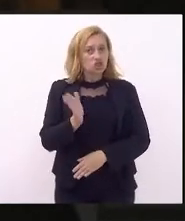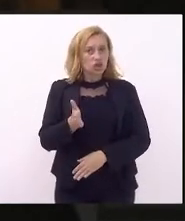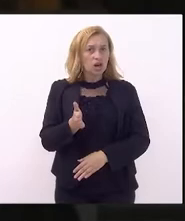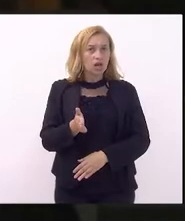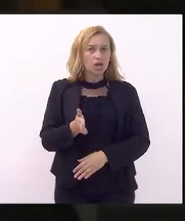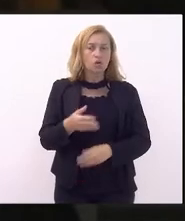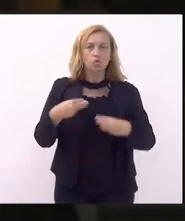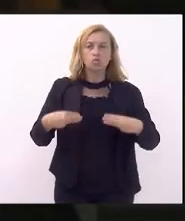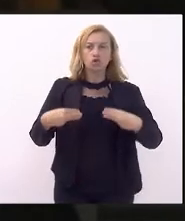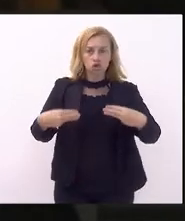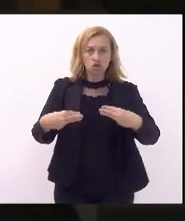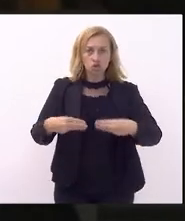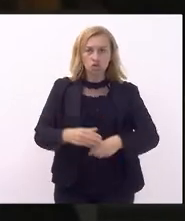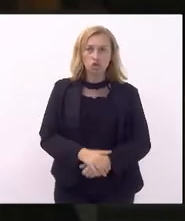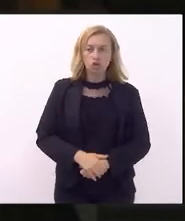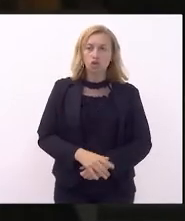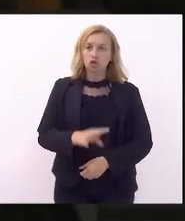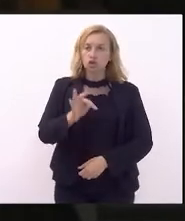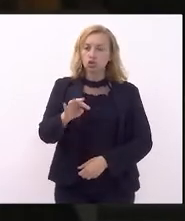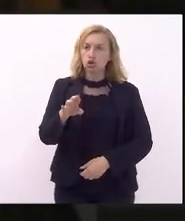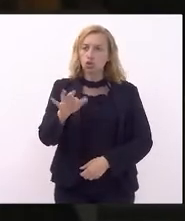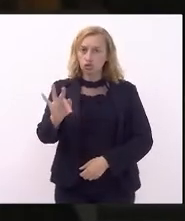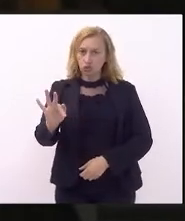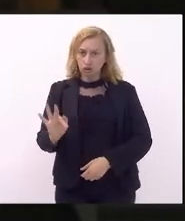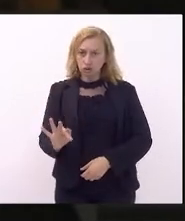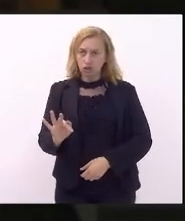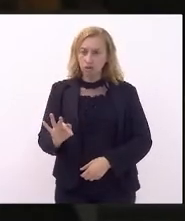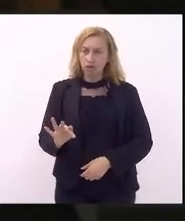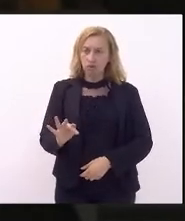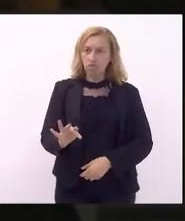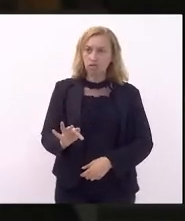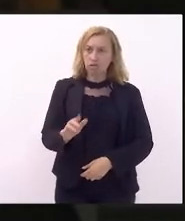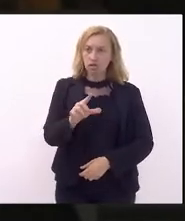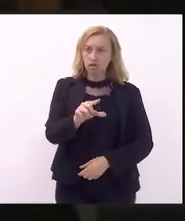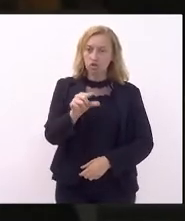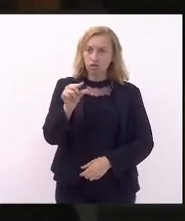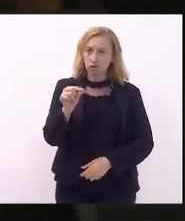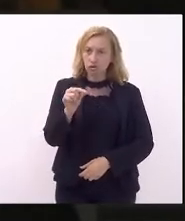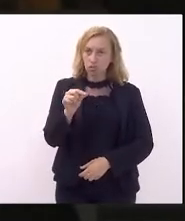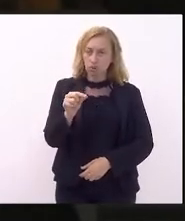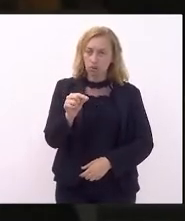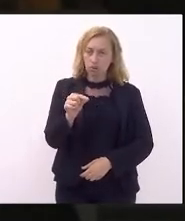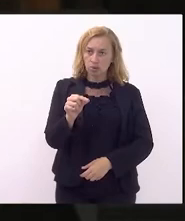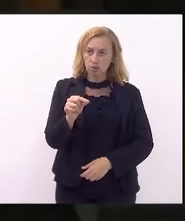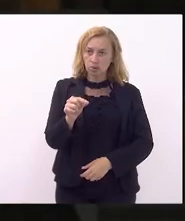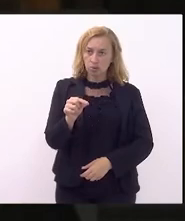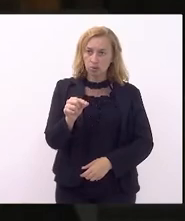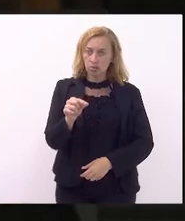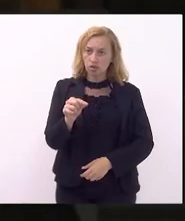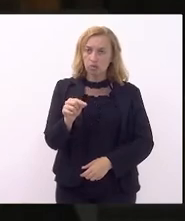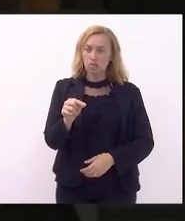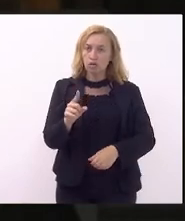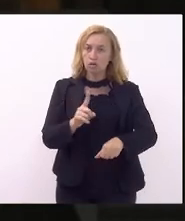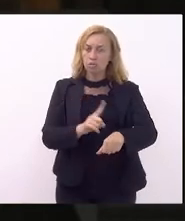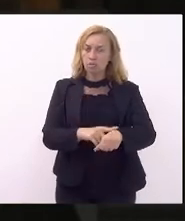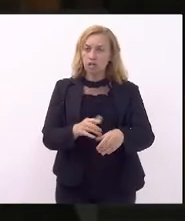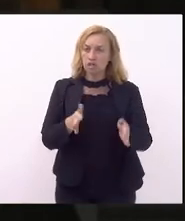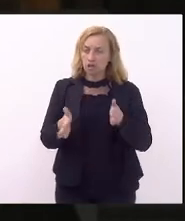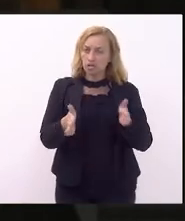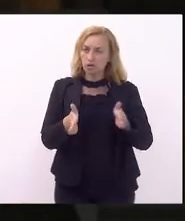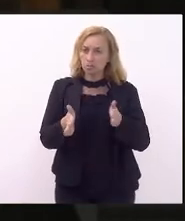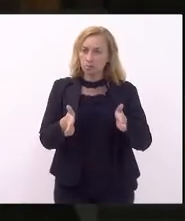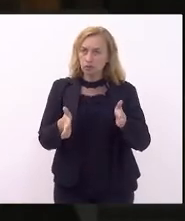o ministro Toffoli, que foi quem concedeu a liminar, marcou para o dia 25 de abril